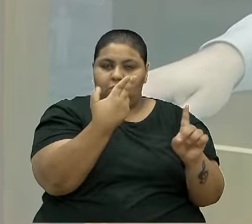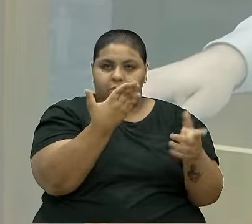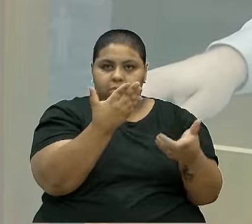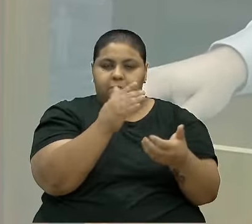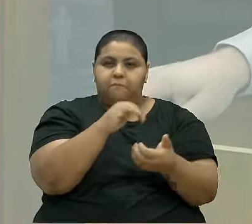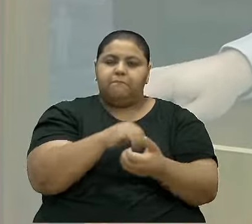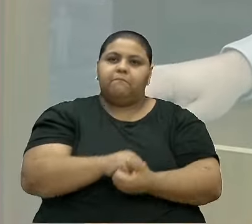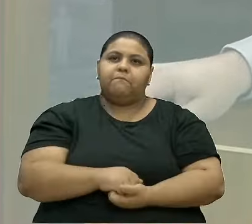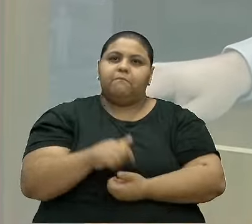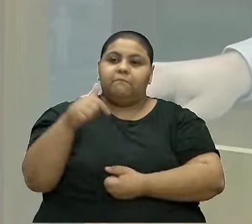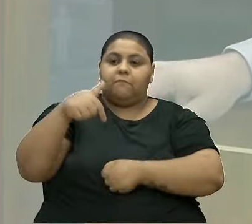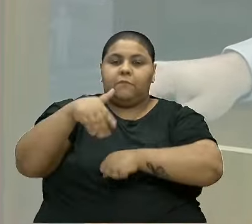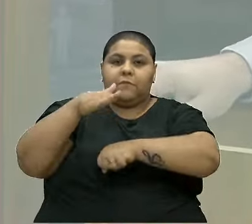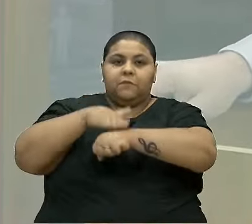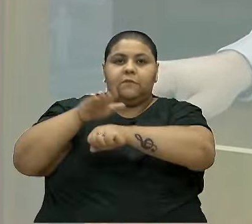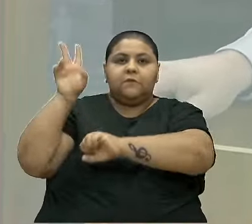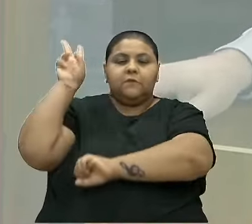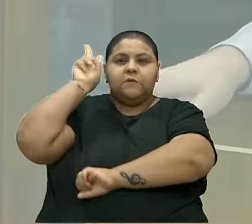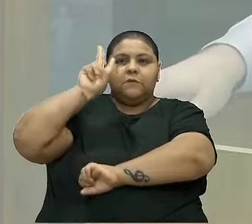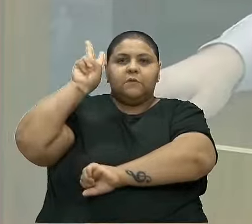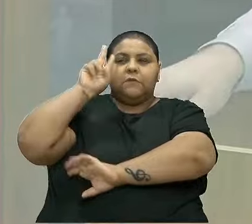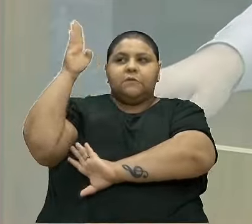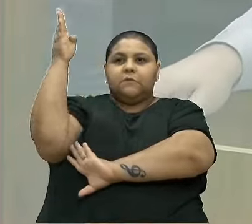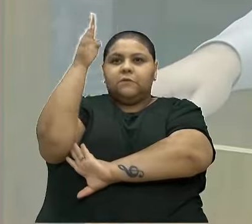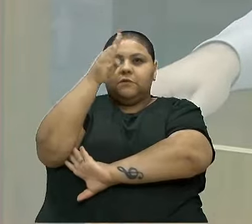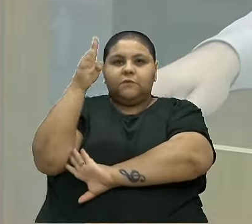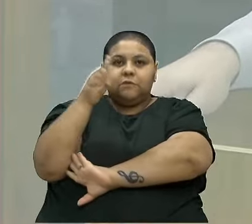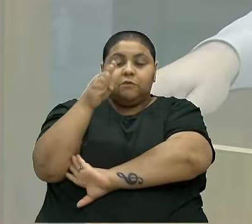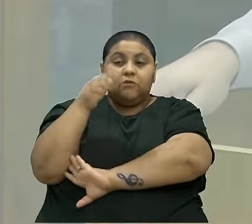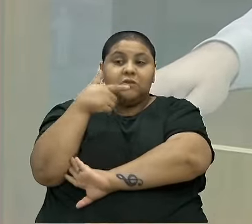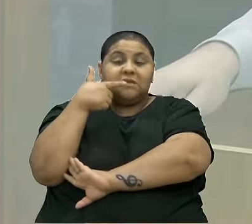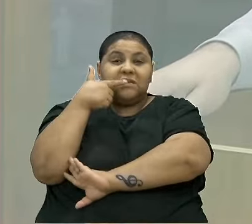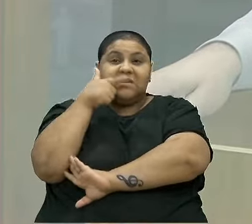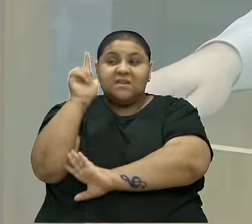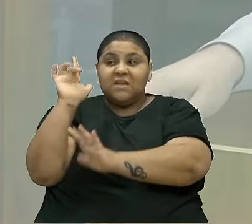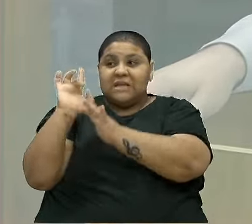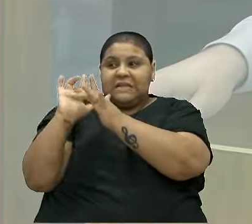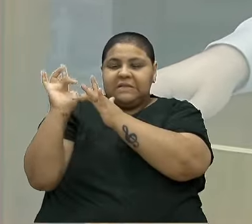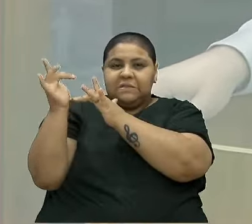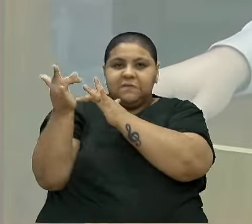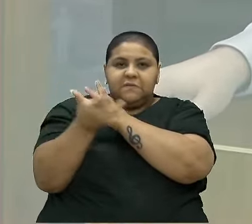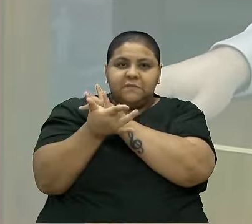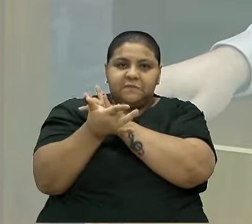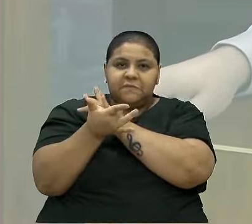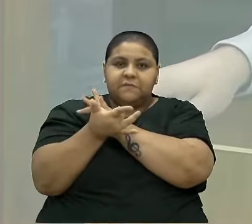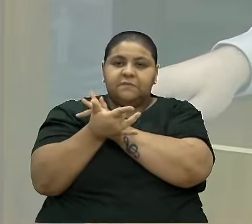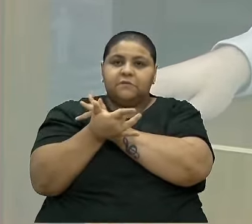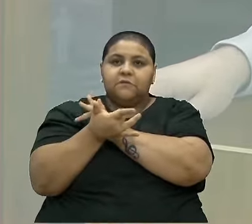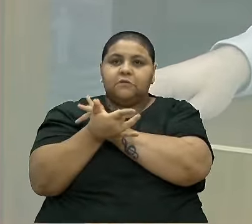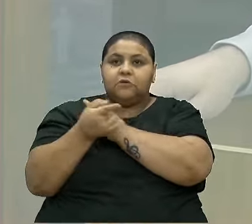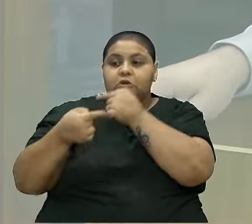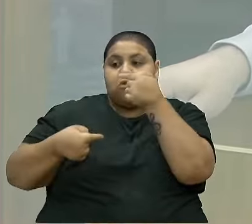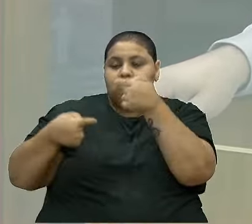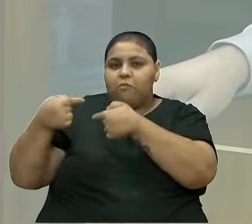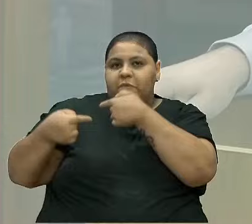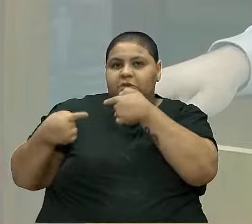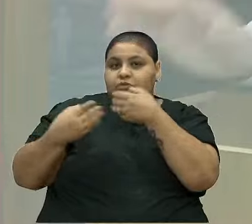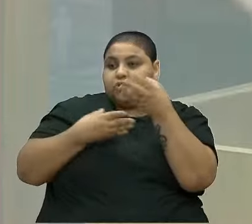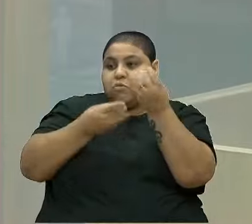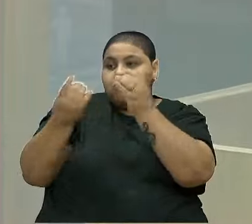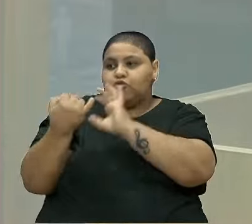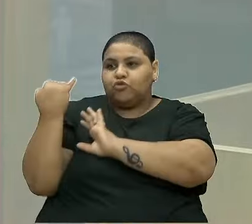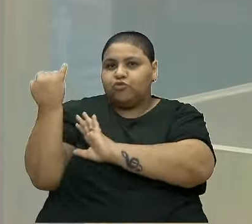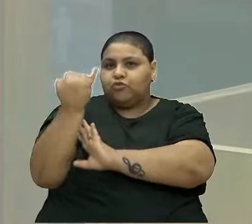Nesse momento na história do Brasil, ganham as redes sociais uma discussão muito importante,